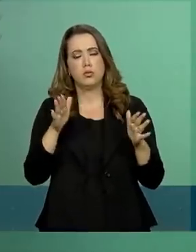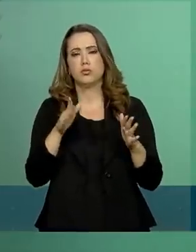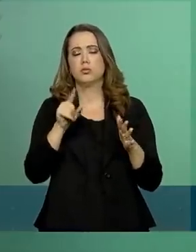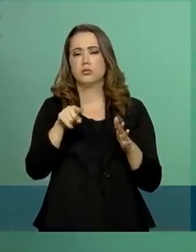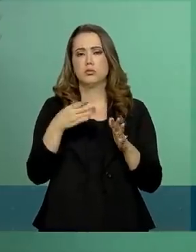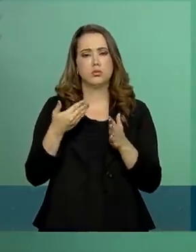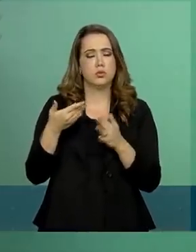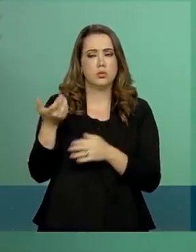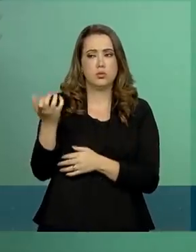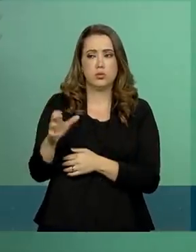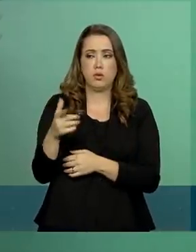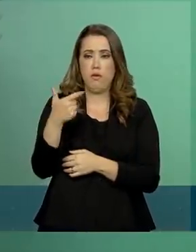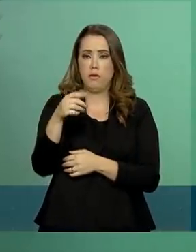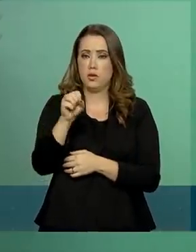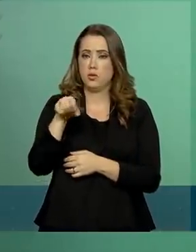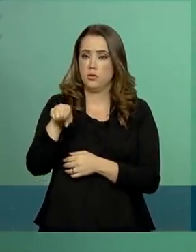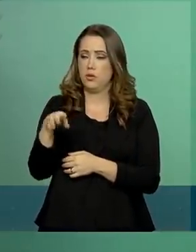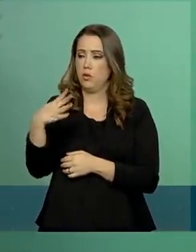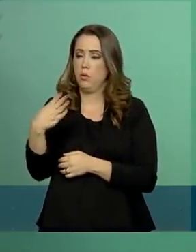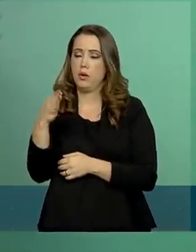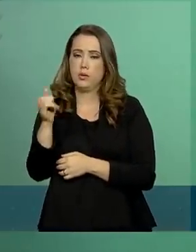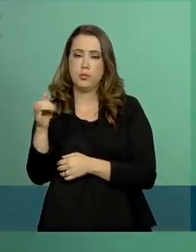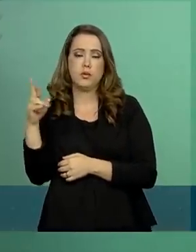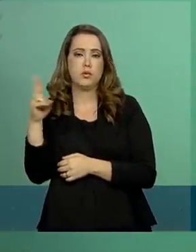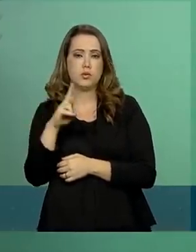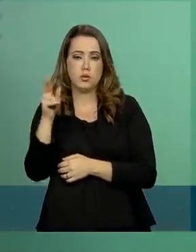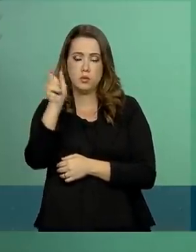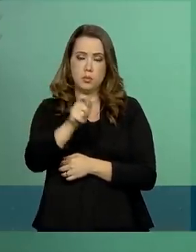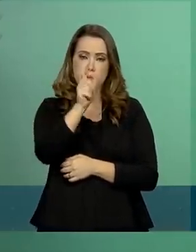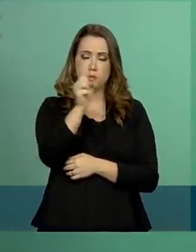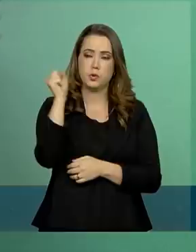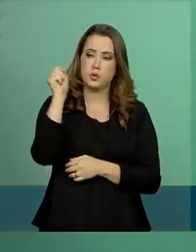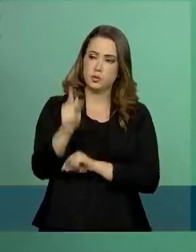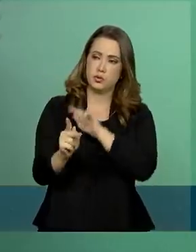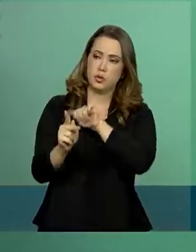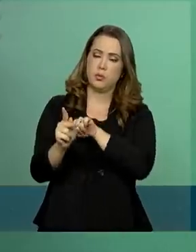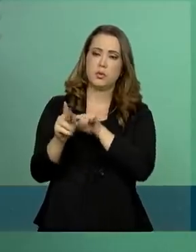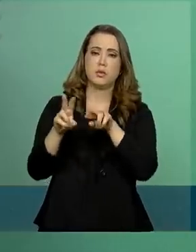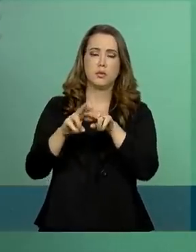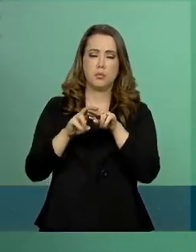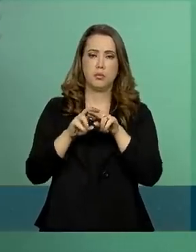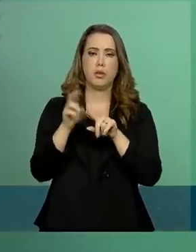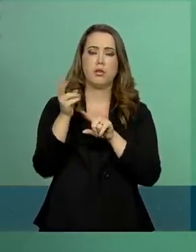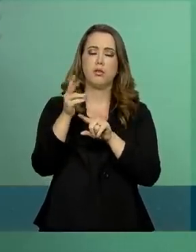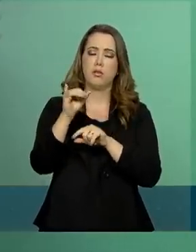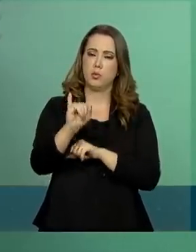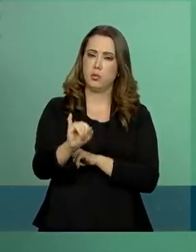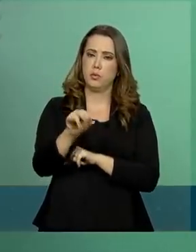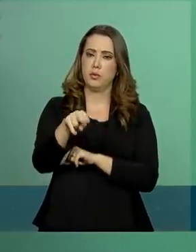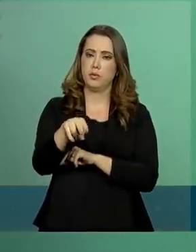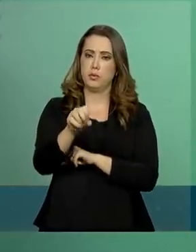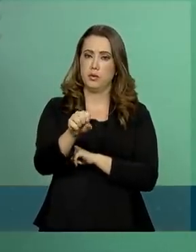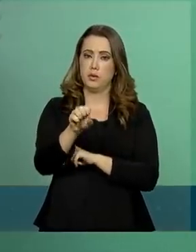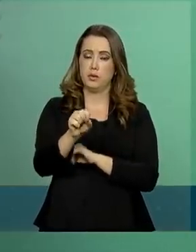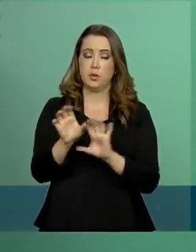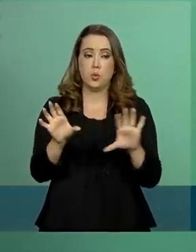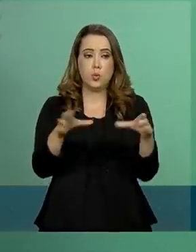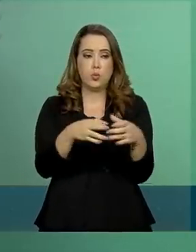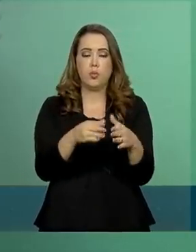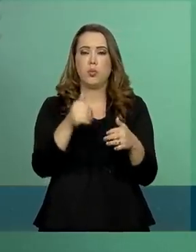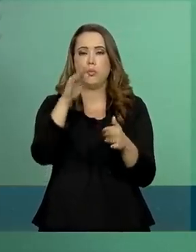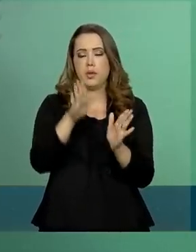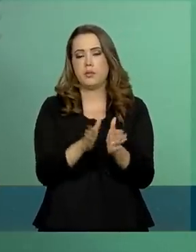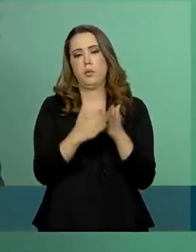,4 bilhões com os trabalhadores que se aposentarão pelo INSS, onde estão os mais pobres.